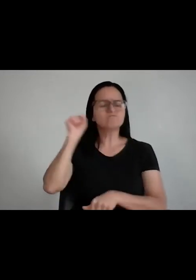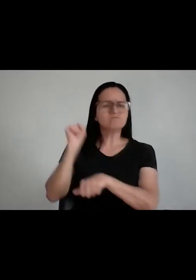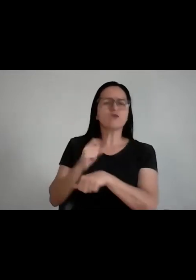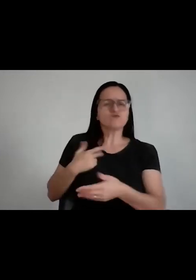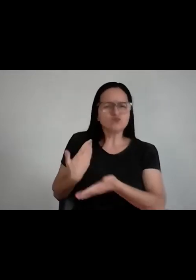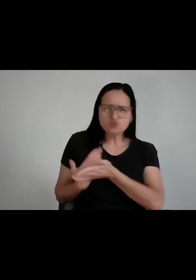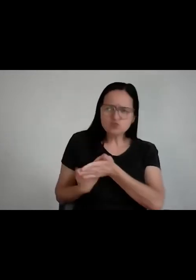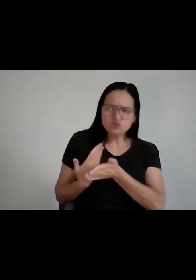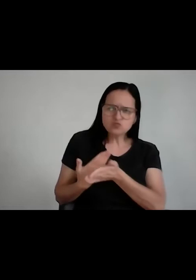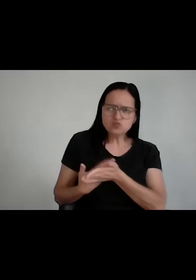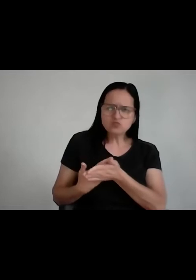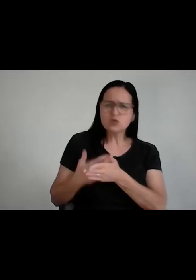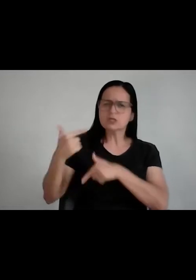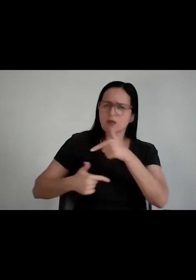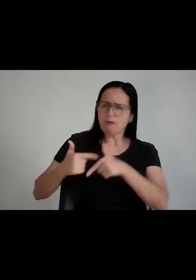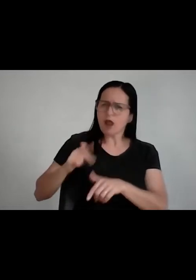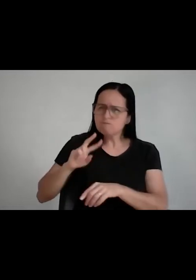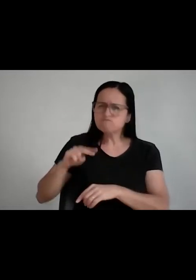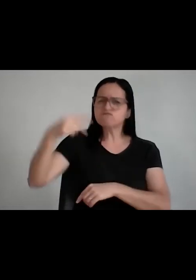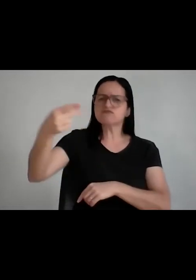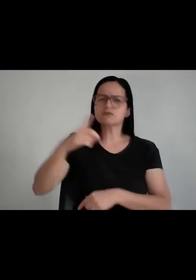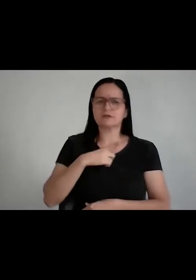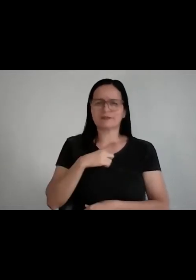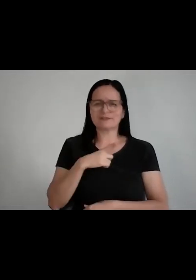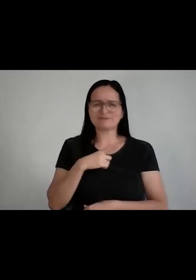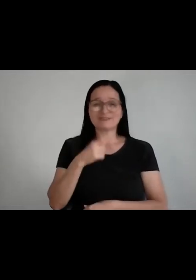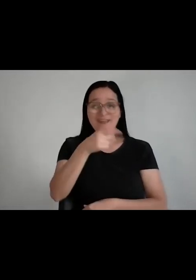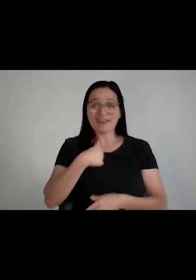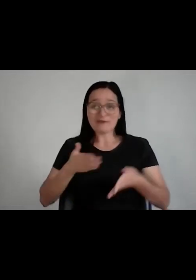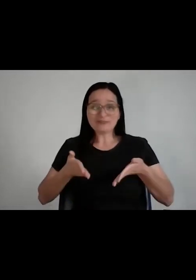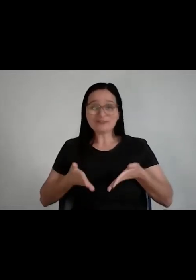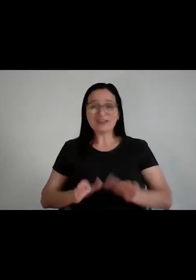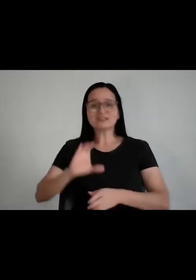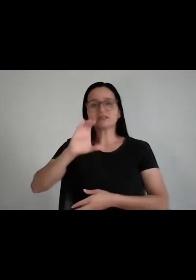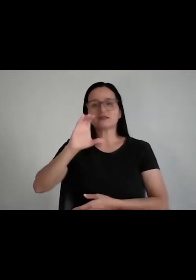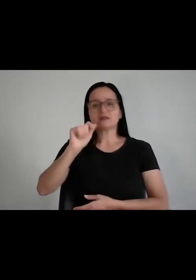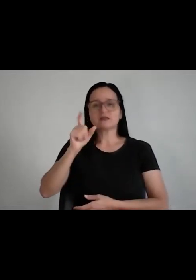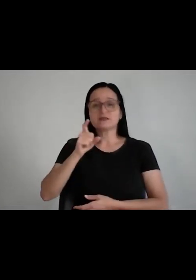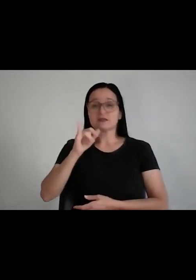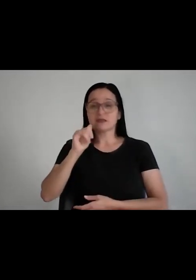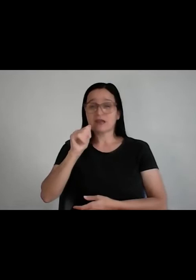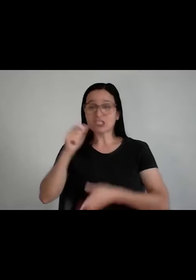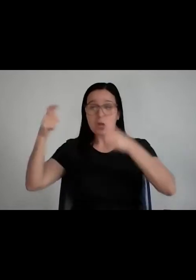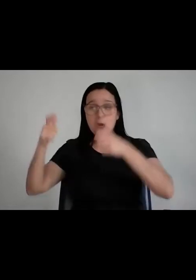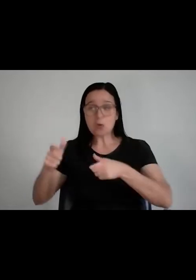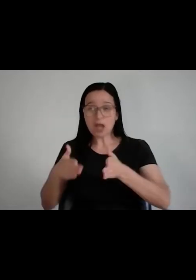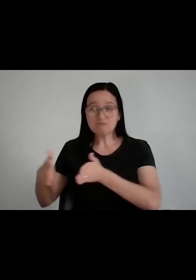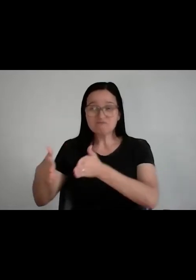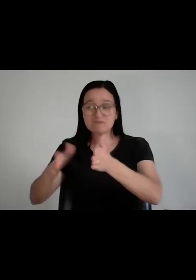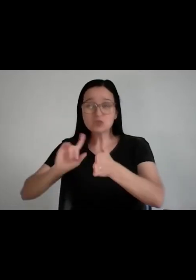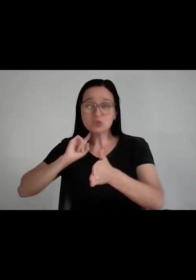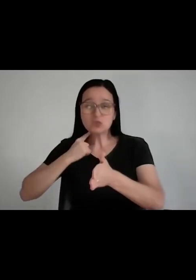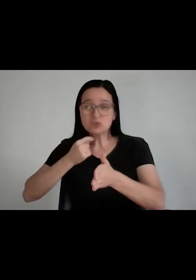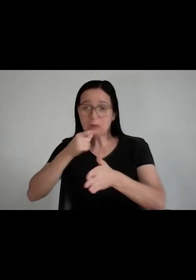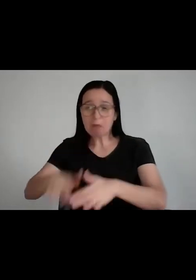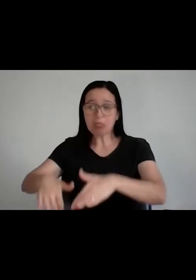sair daqui. Eu nasci em Caxias, do lado do Valão, periferia do Rio de Janeiro. Então, eu tinha muita raiva daquele Valão, porque ele enchia, e aí